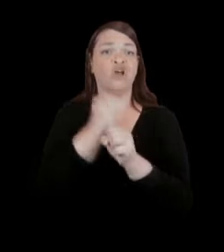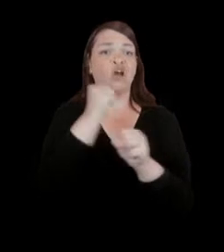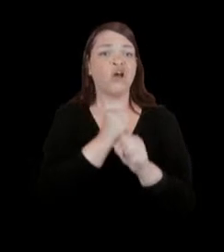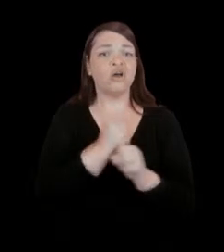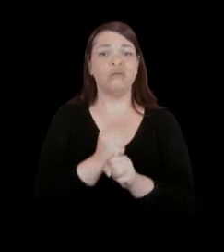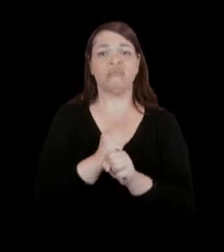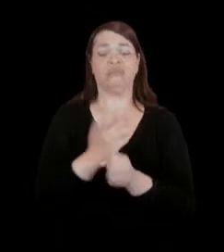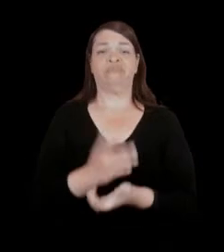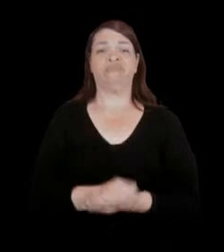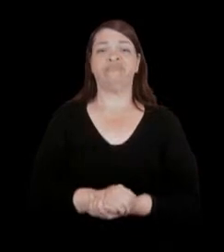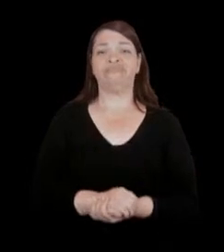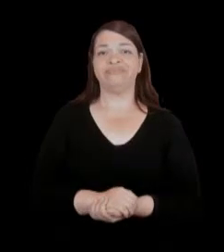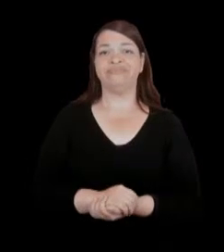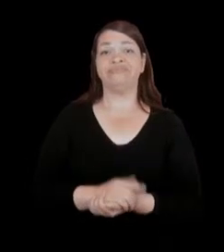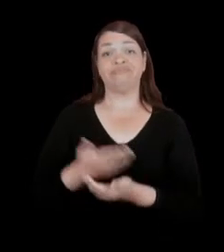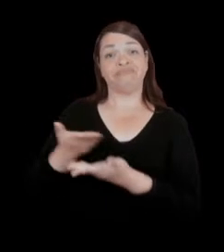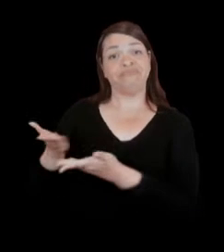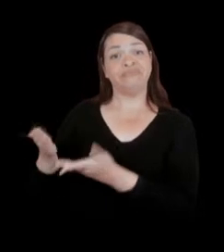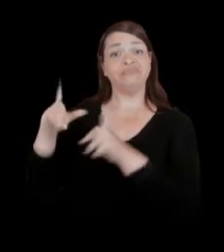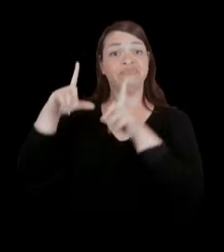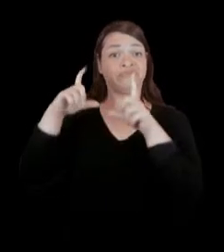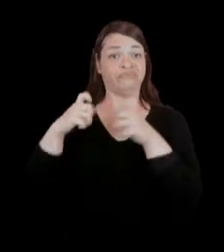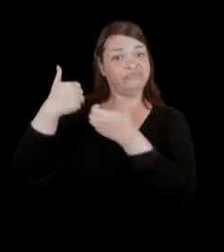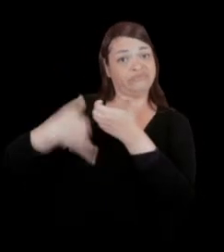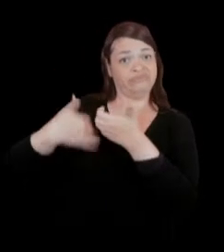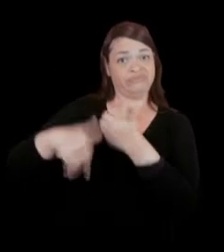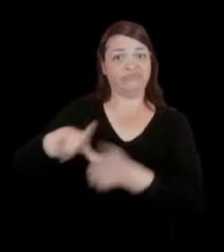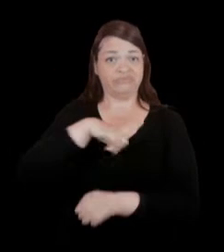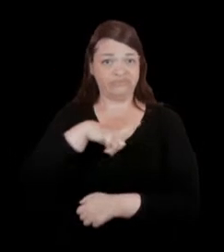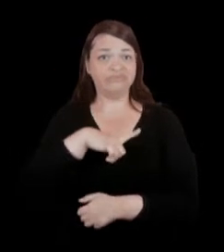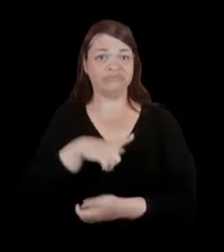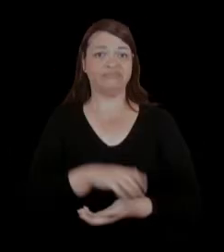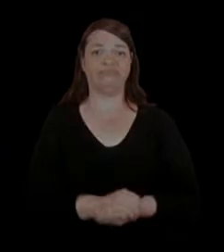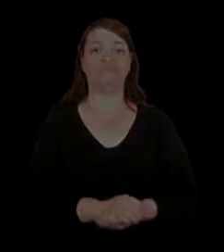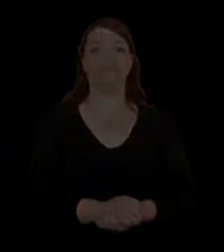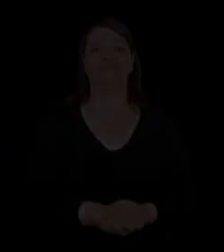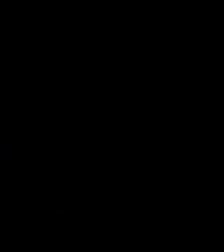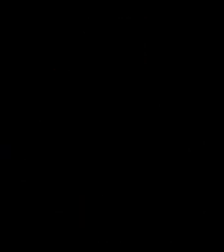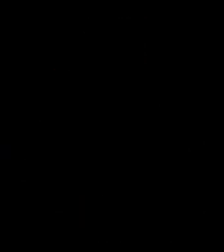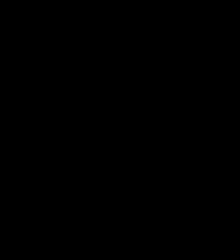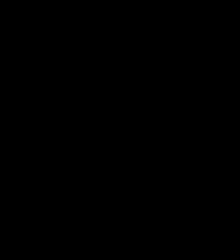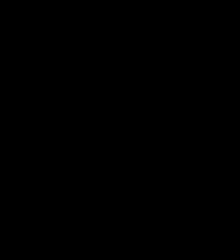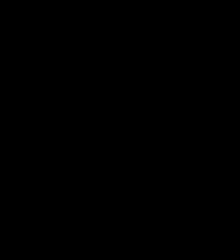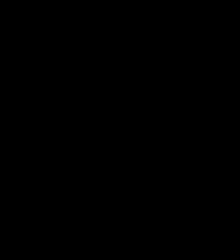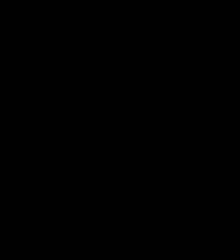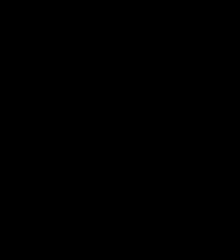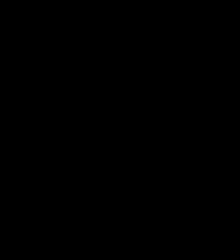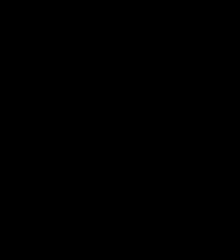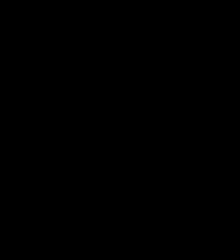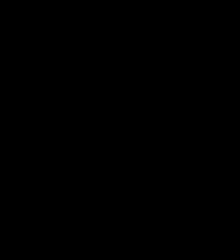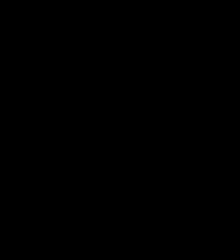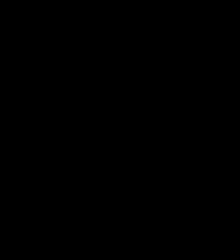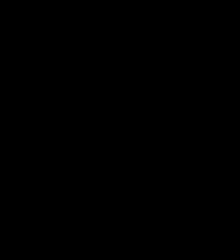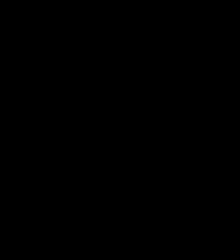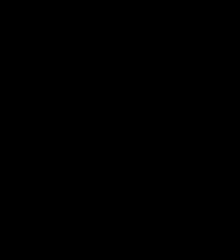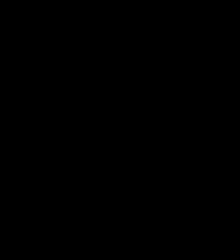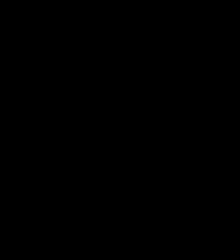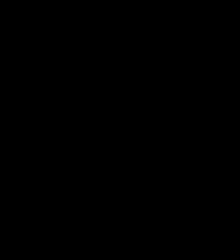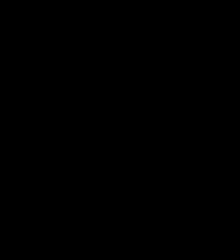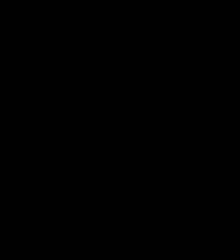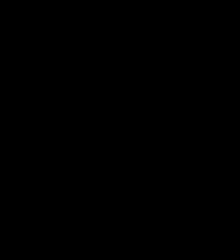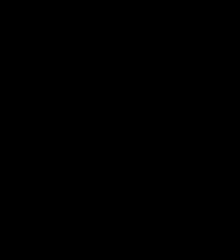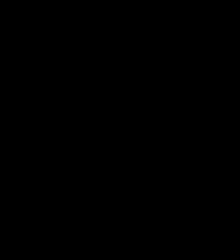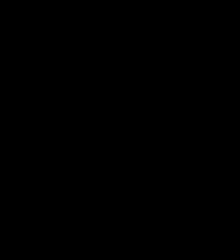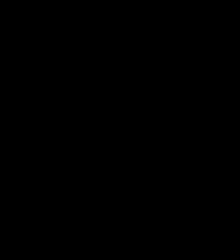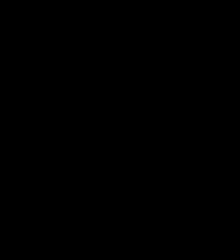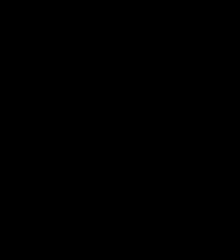azul e capacete amarelo. Grandes máquinas escavando o solo e quebrando as pedras. Colunas de concreto, formas de madeira, cabos de ferro.